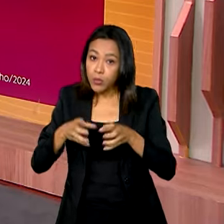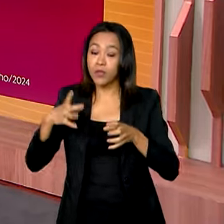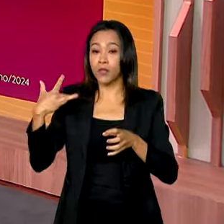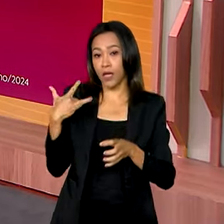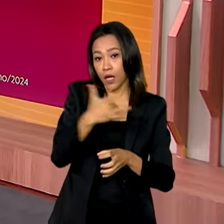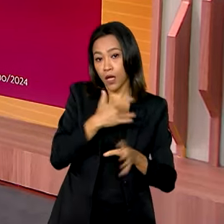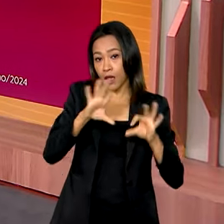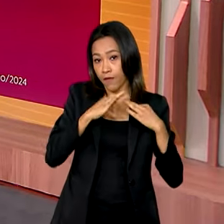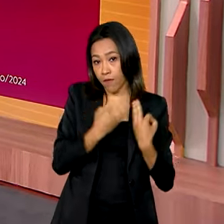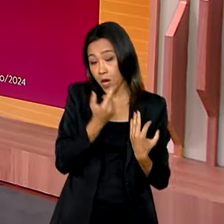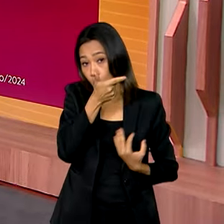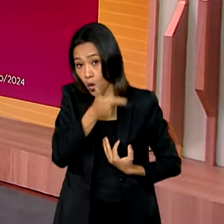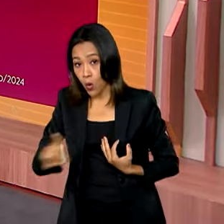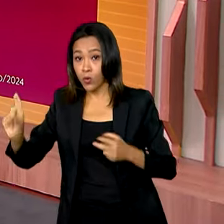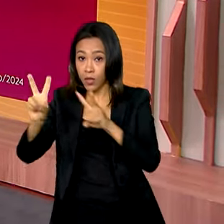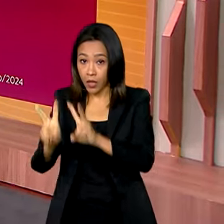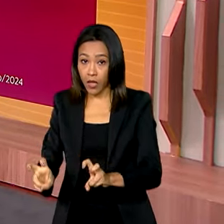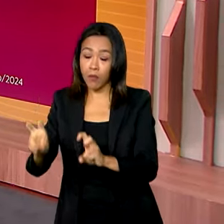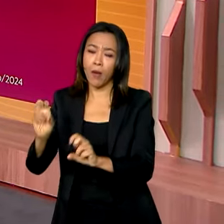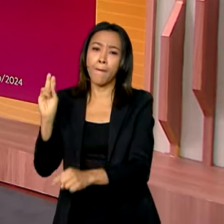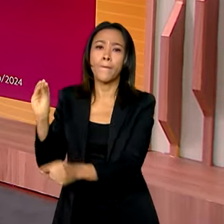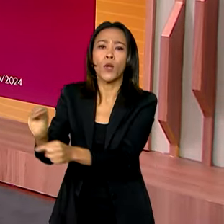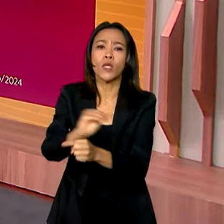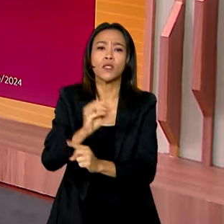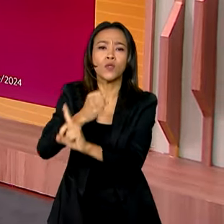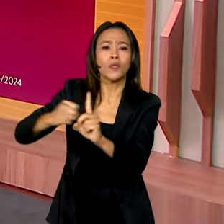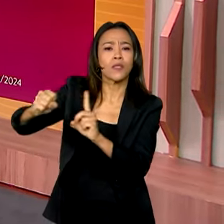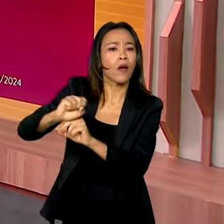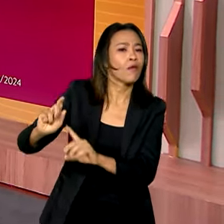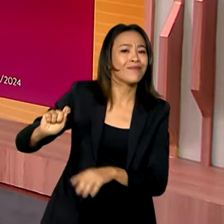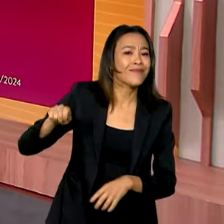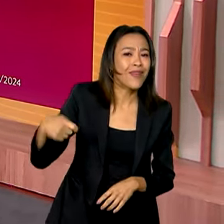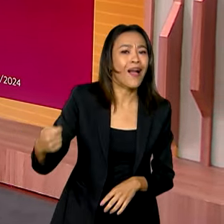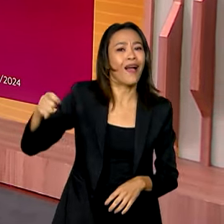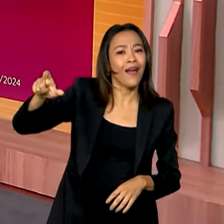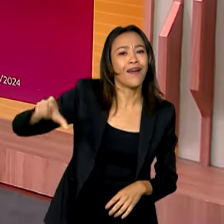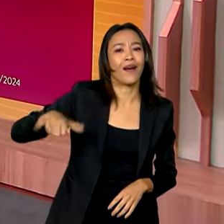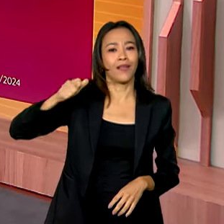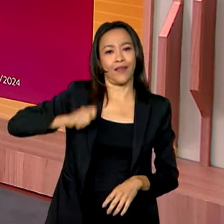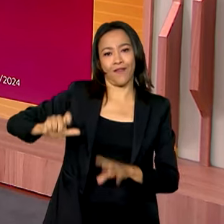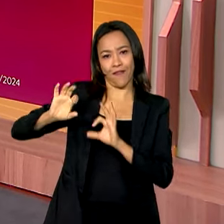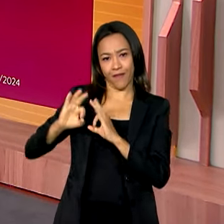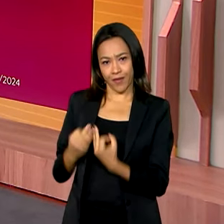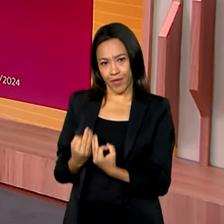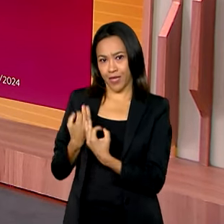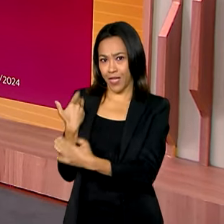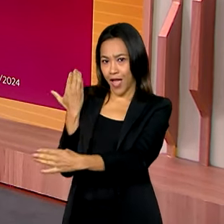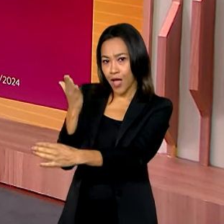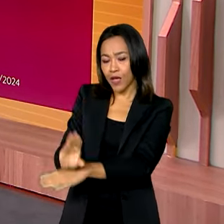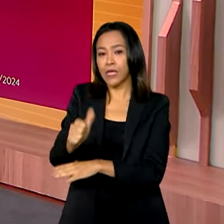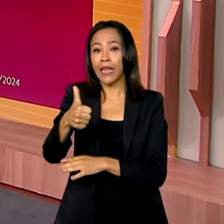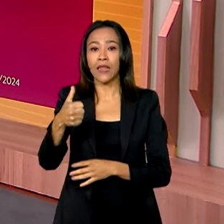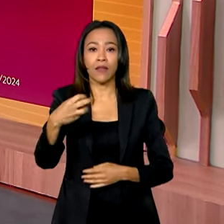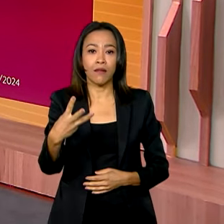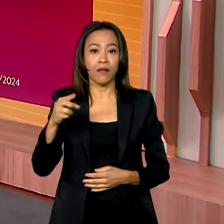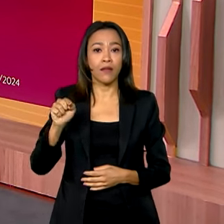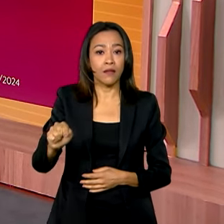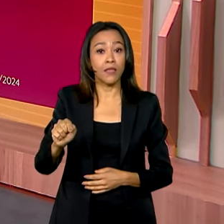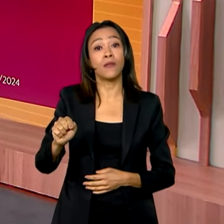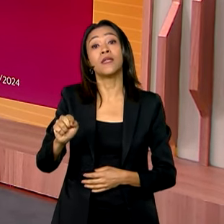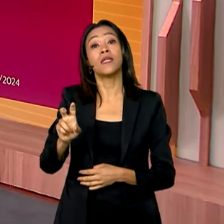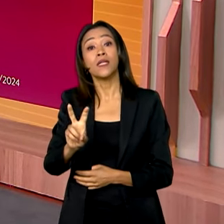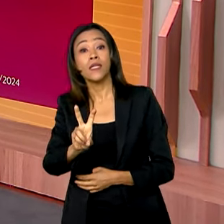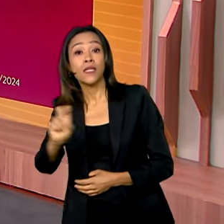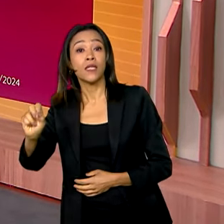proteção social, o destaque é o programa Bolsa Família, que beneficia 13.500 famílias